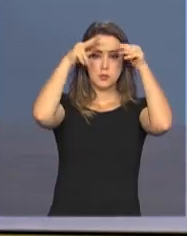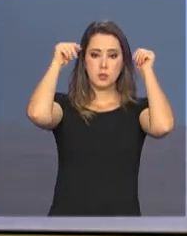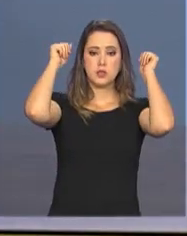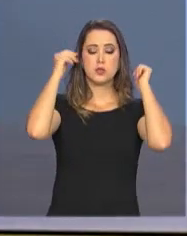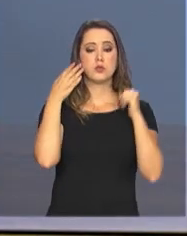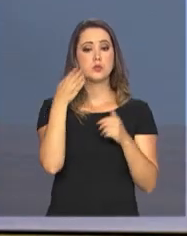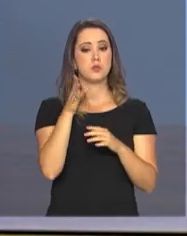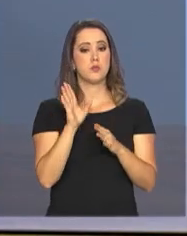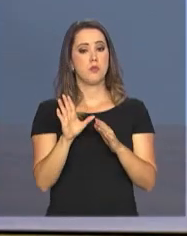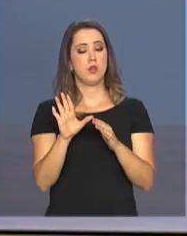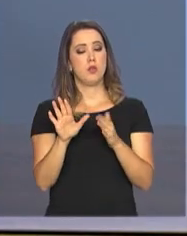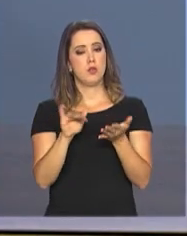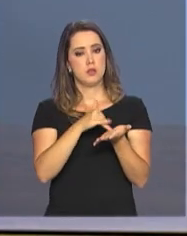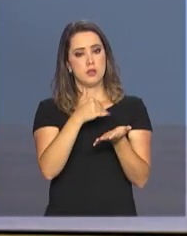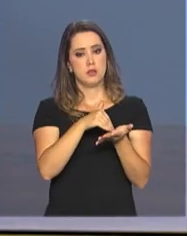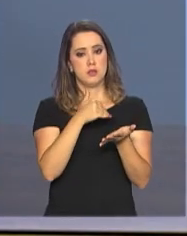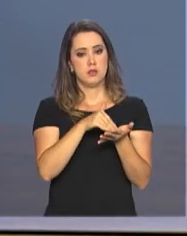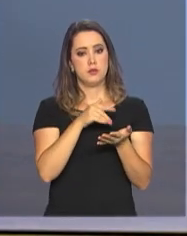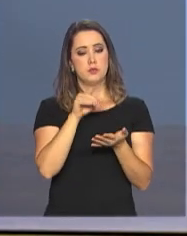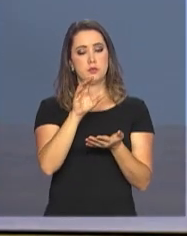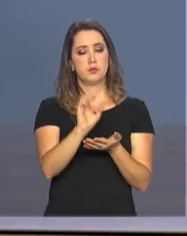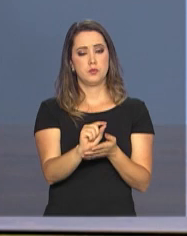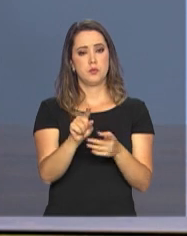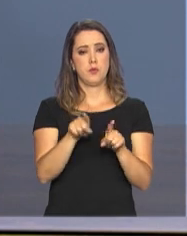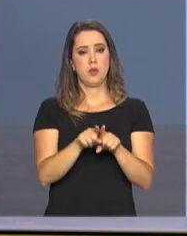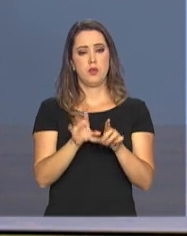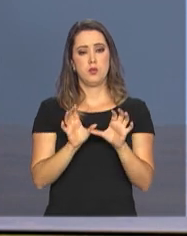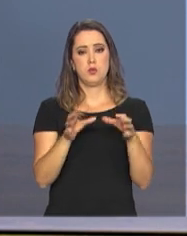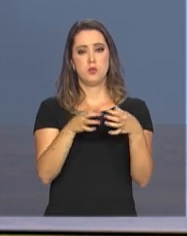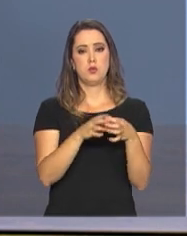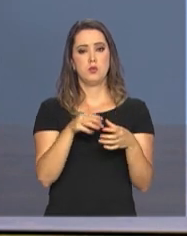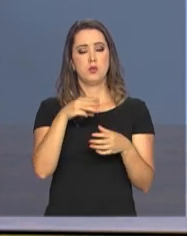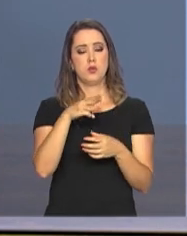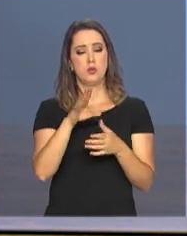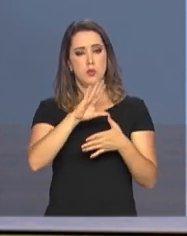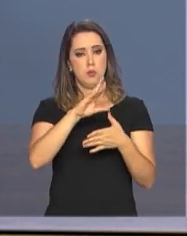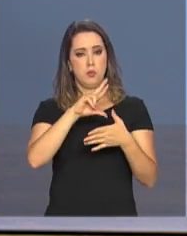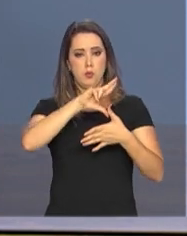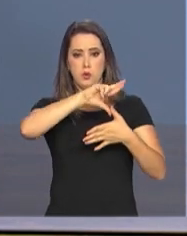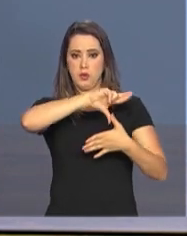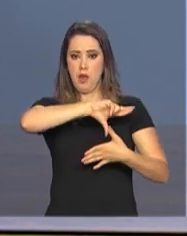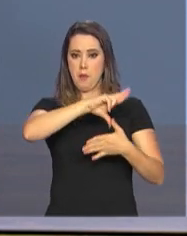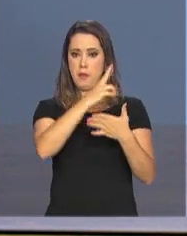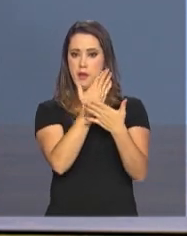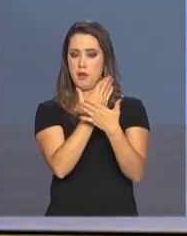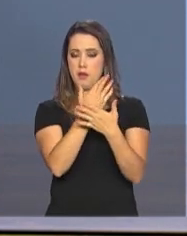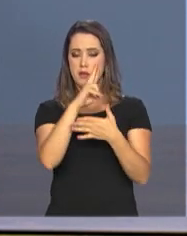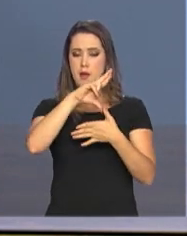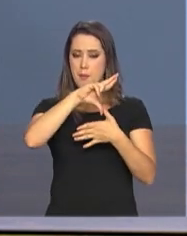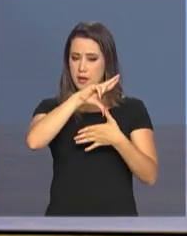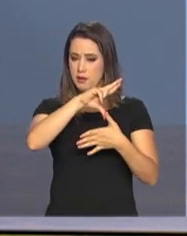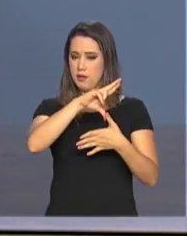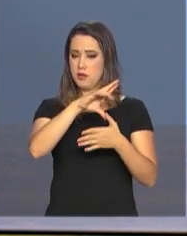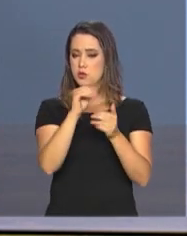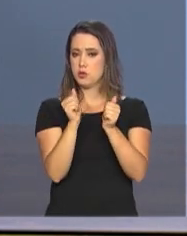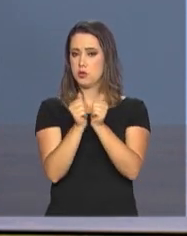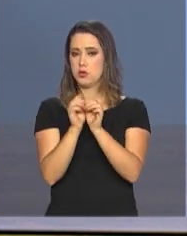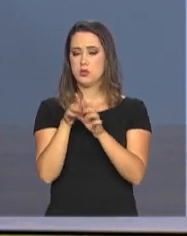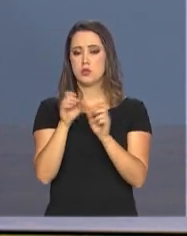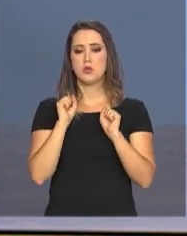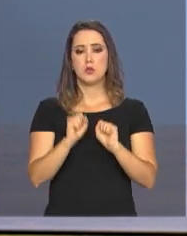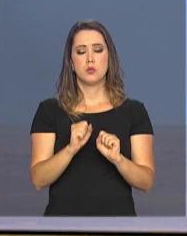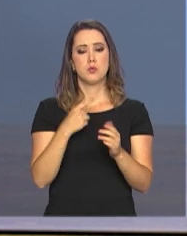O subsecretário-geral da América Latina no Ministério das Relações Exteriores fala dos objetivos dessa viagem e de